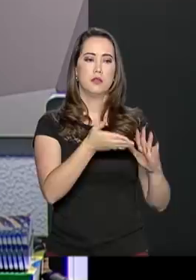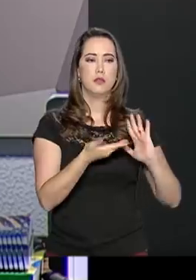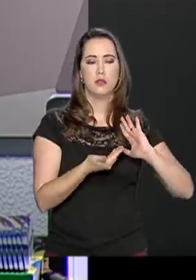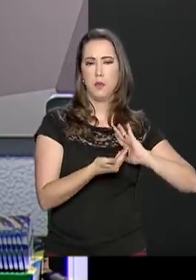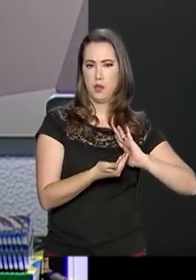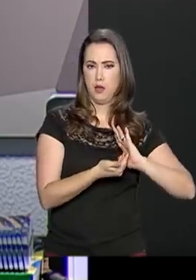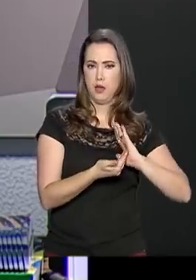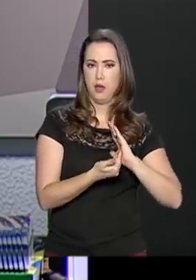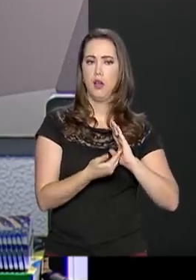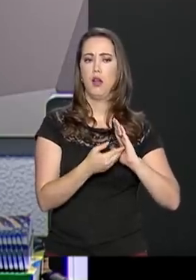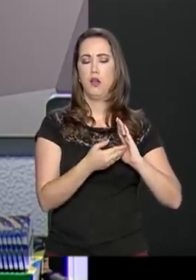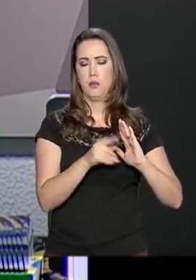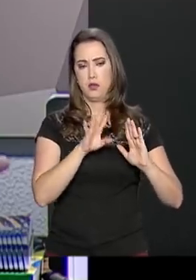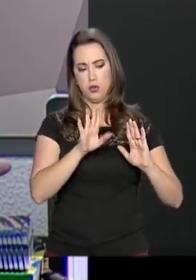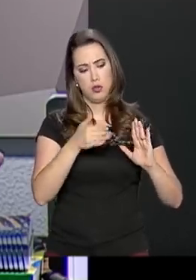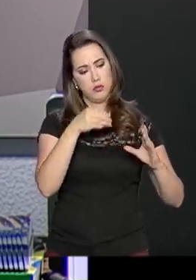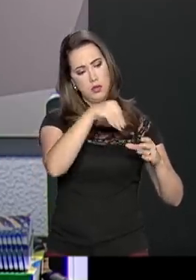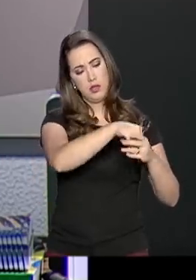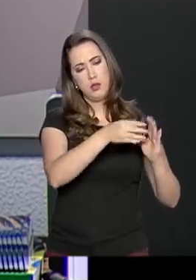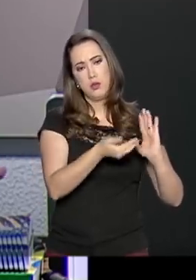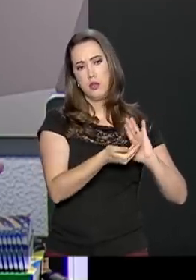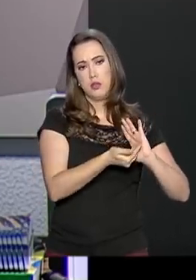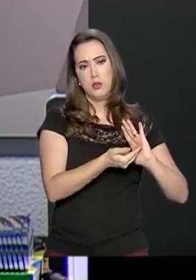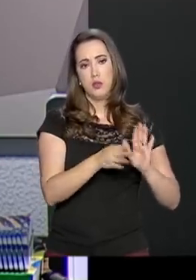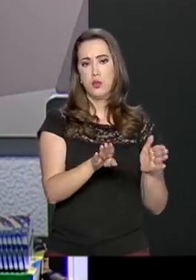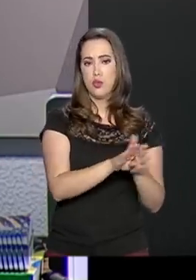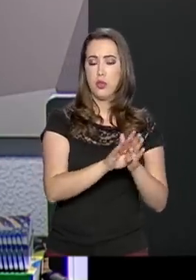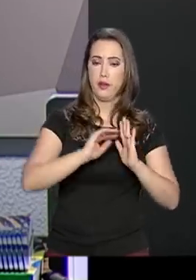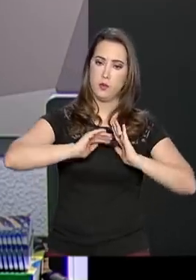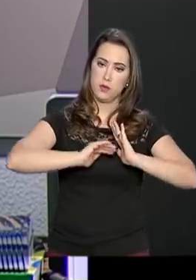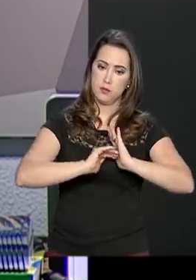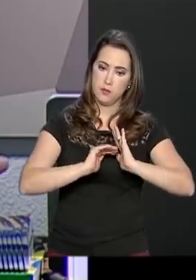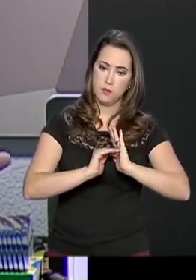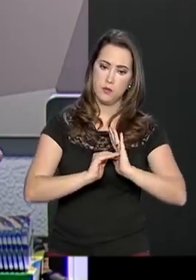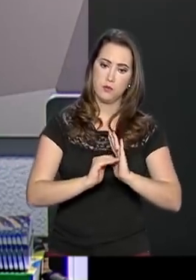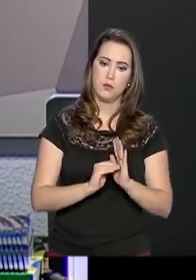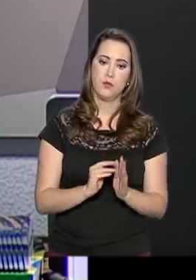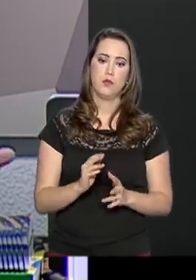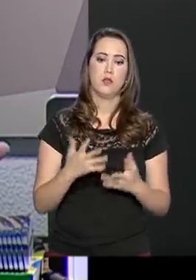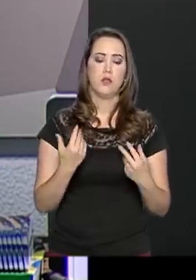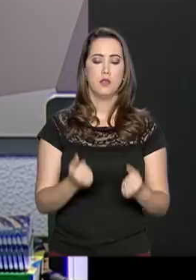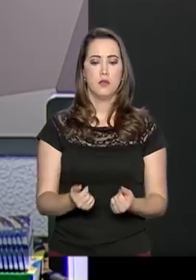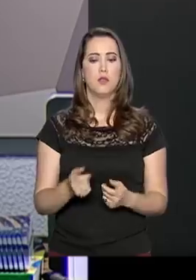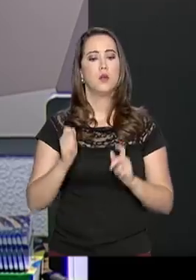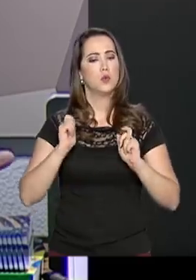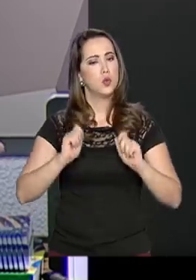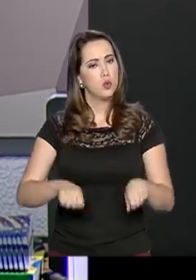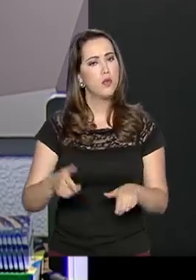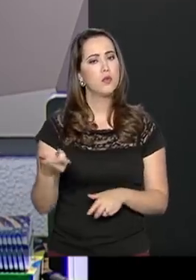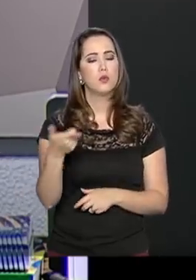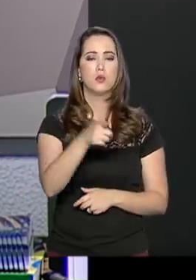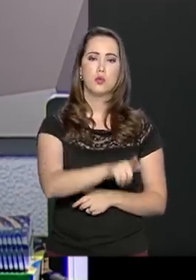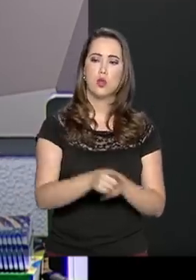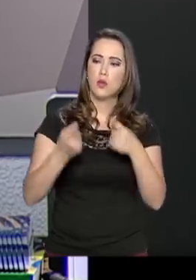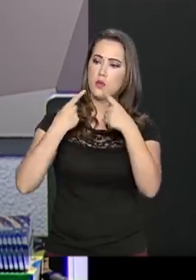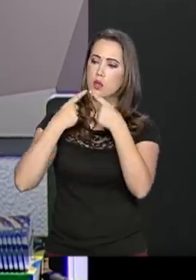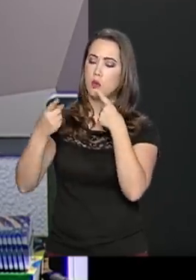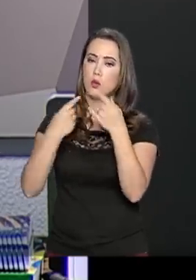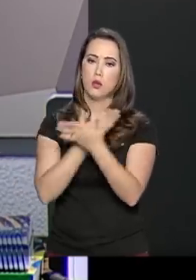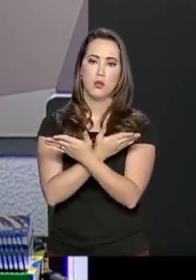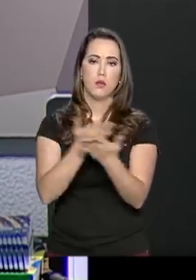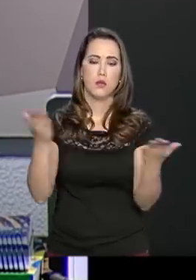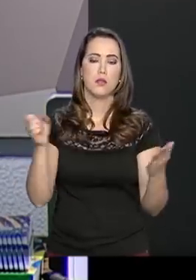está lá tramitando. Quando chegar ao Senado, vamos fazer o possível para dialogar com os senhores